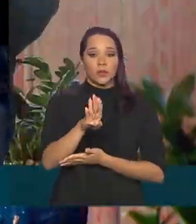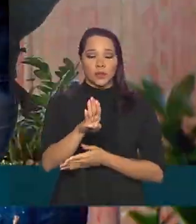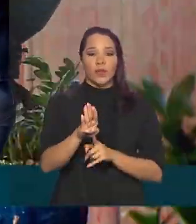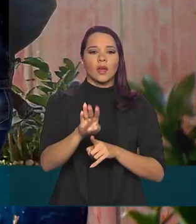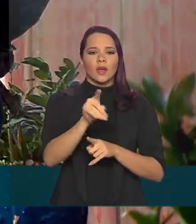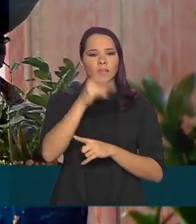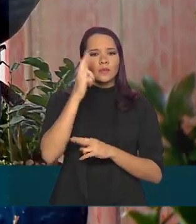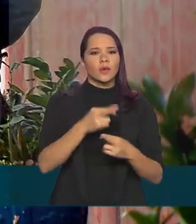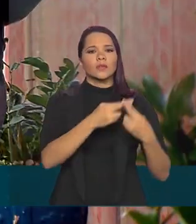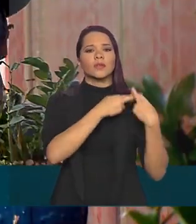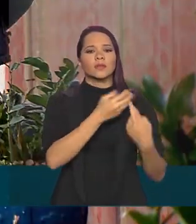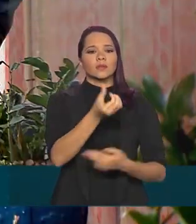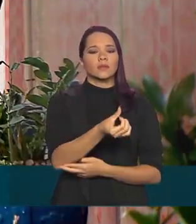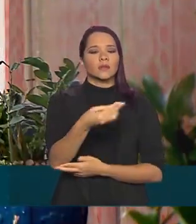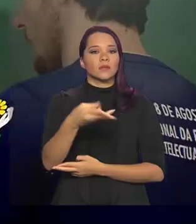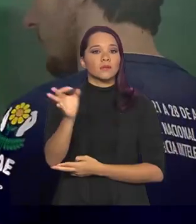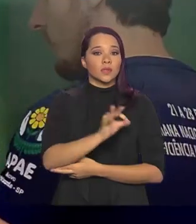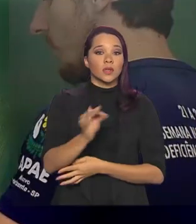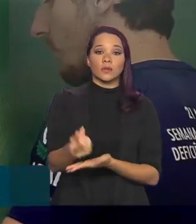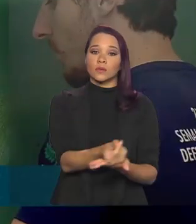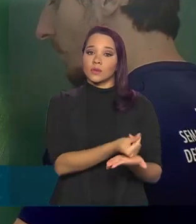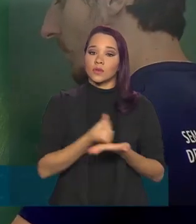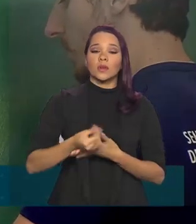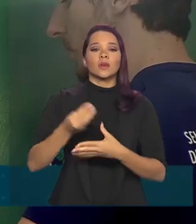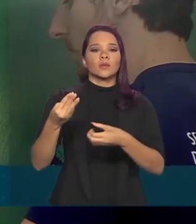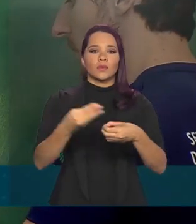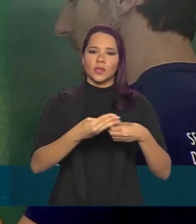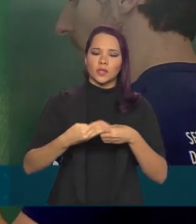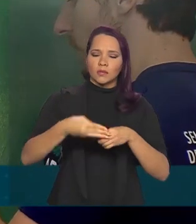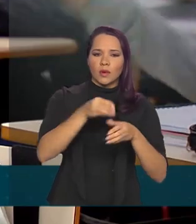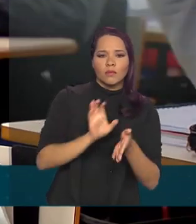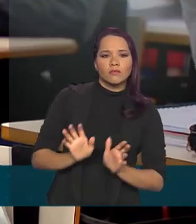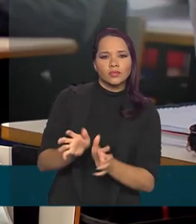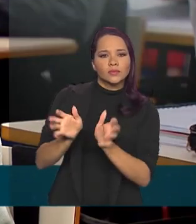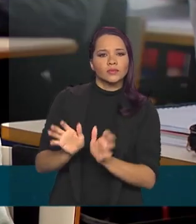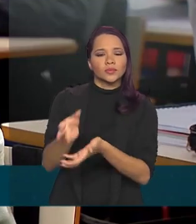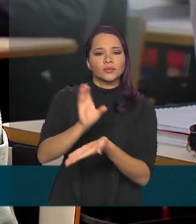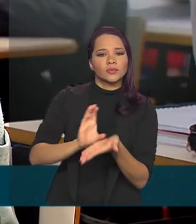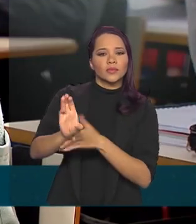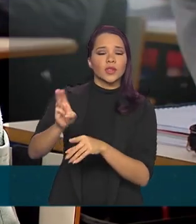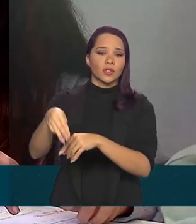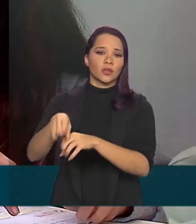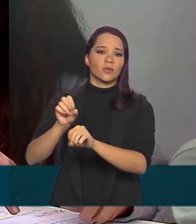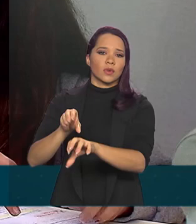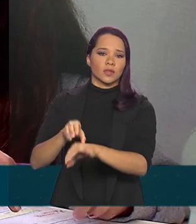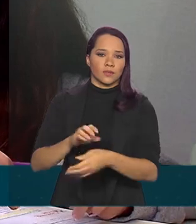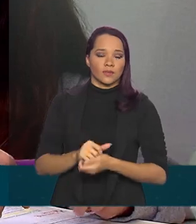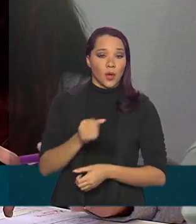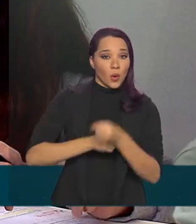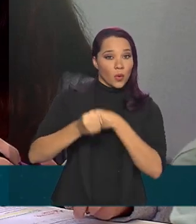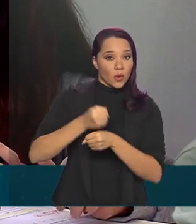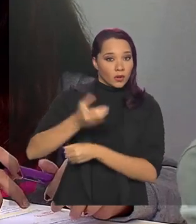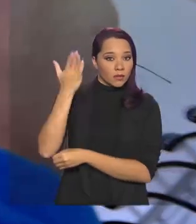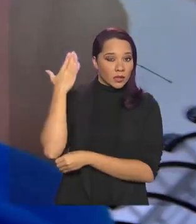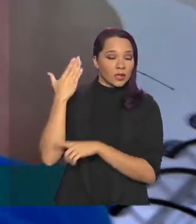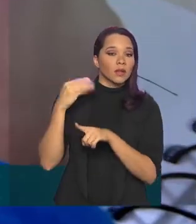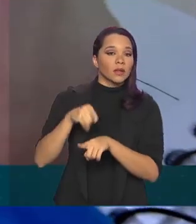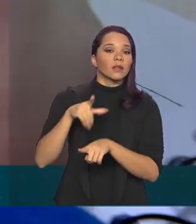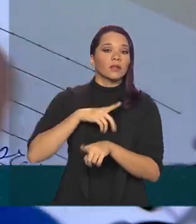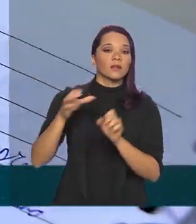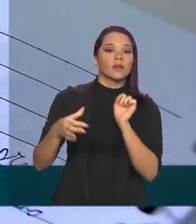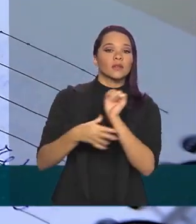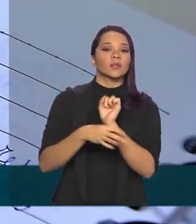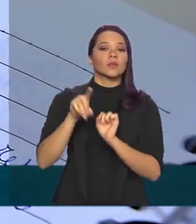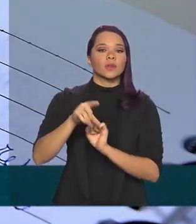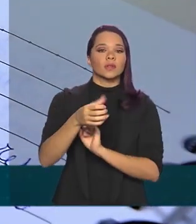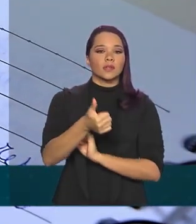63% dos recursos que os municípios investem em educação. No ano passado, o fundo garantiu investimento de